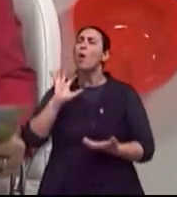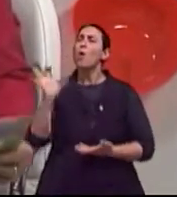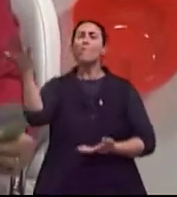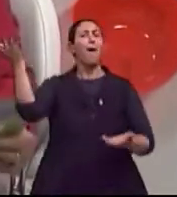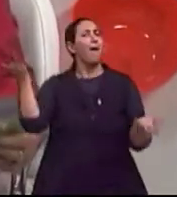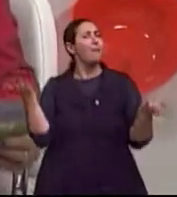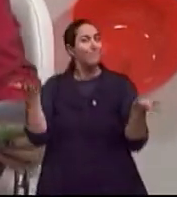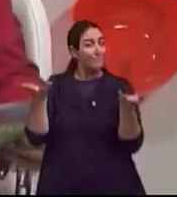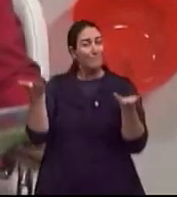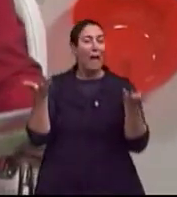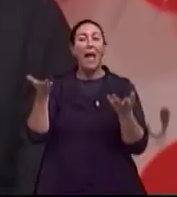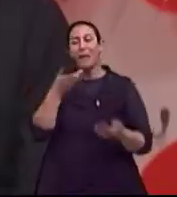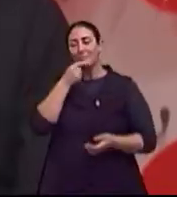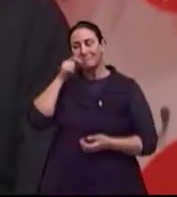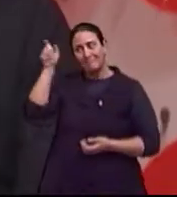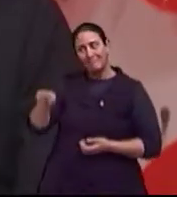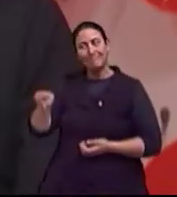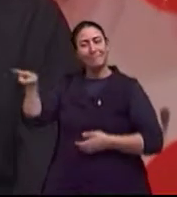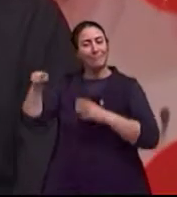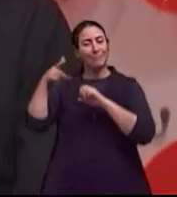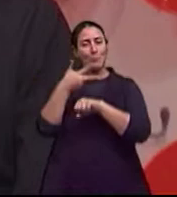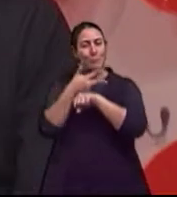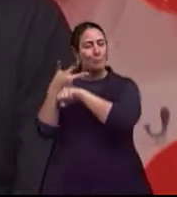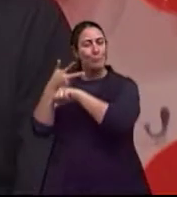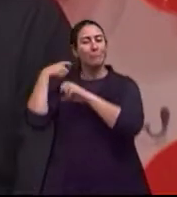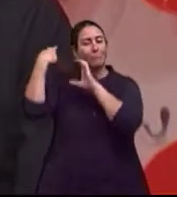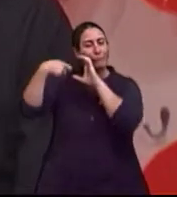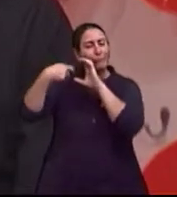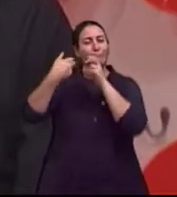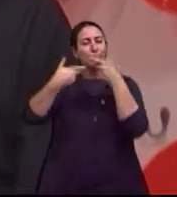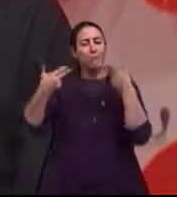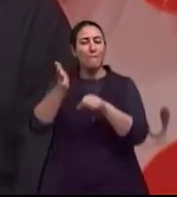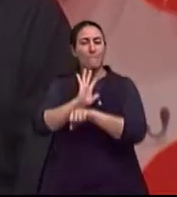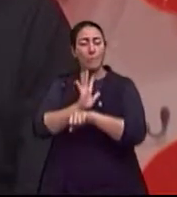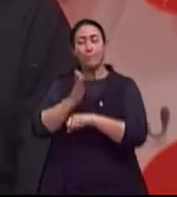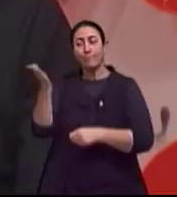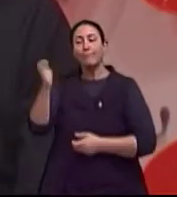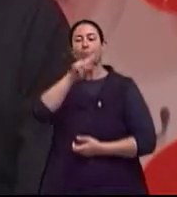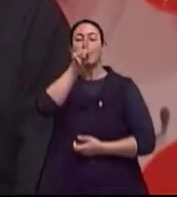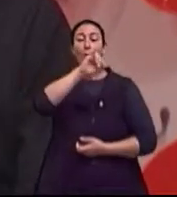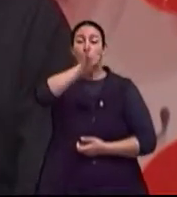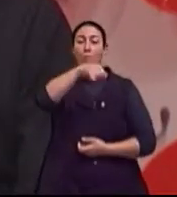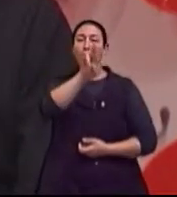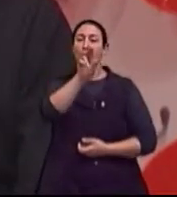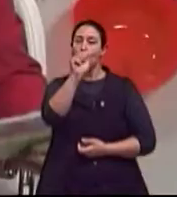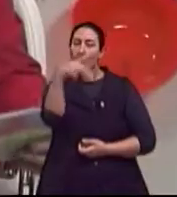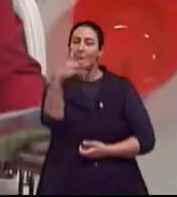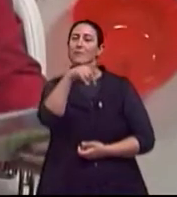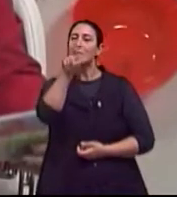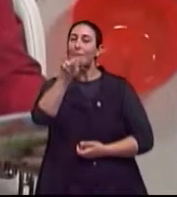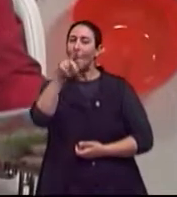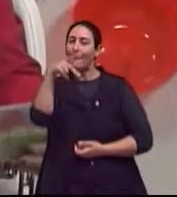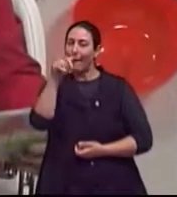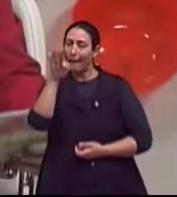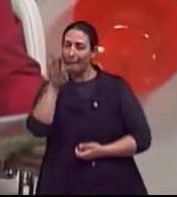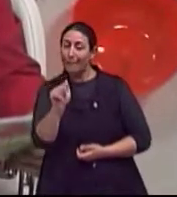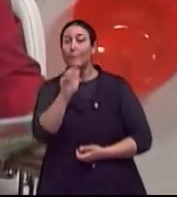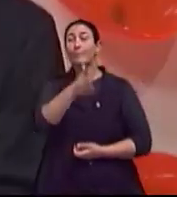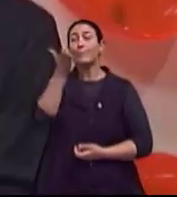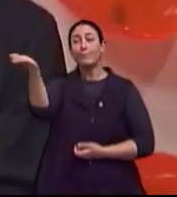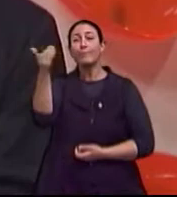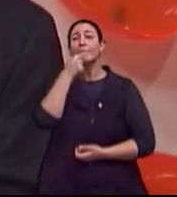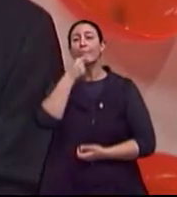idade com o cineasta Juan Zapata, diretor do documentário A Dança da Vida. E também com o psicólogo